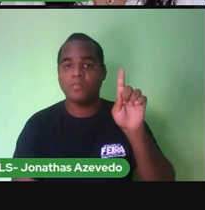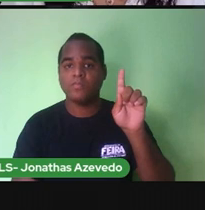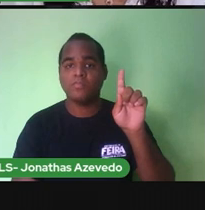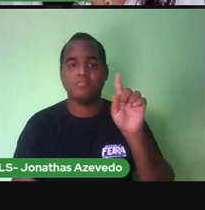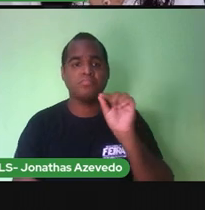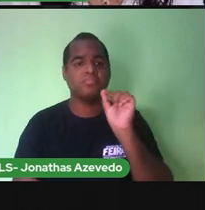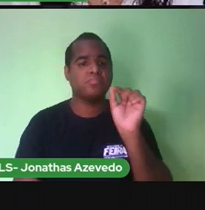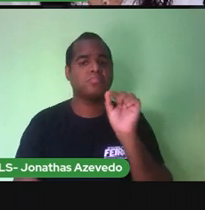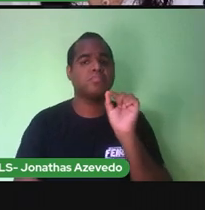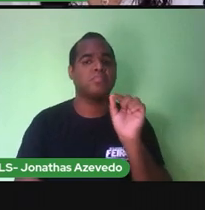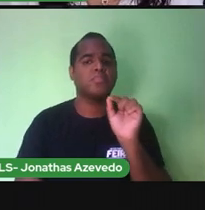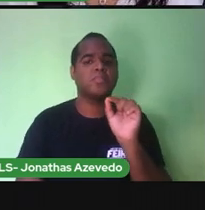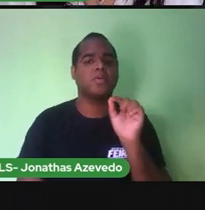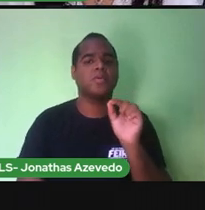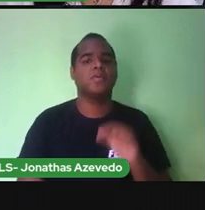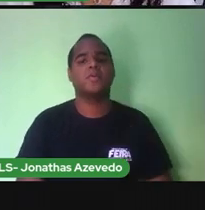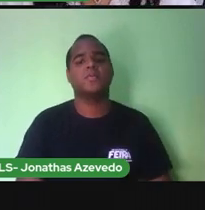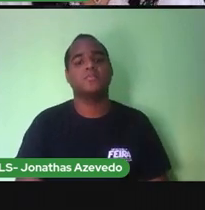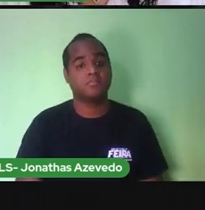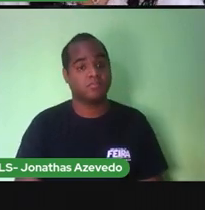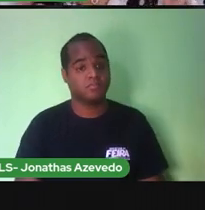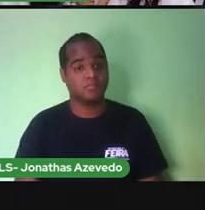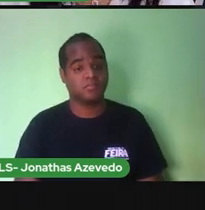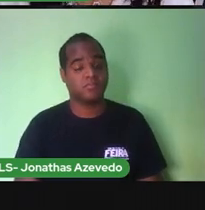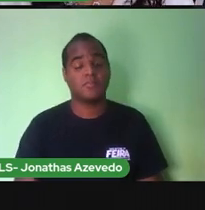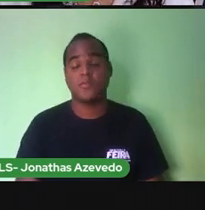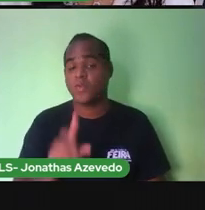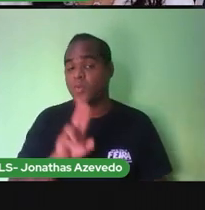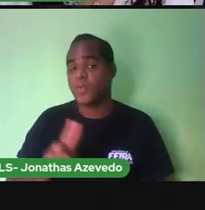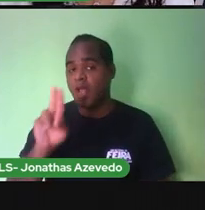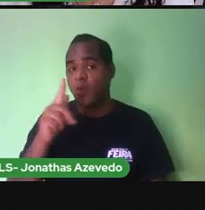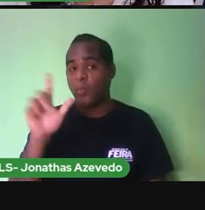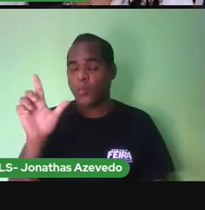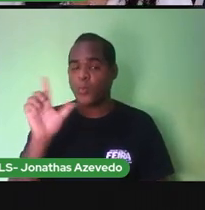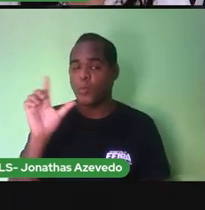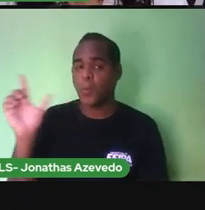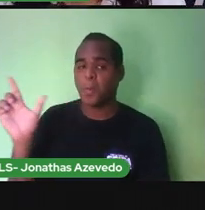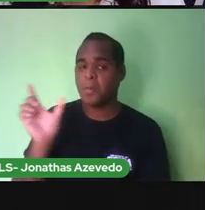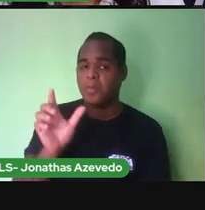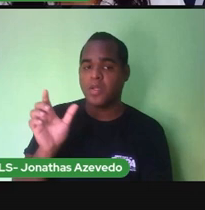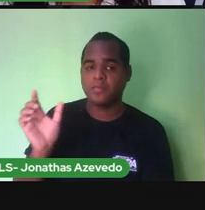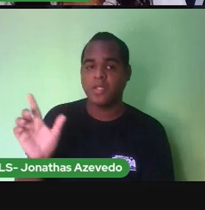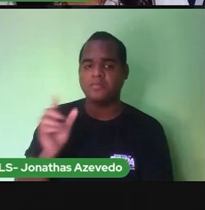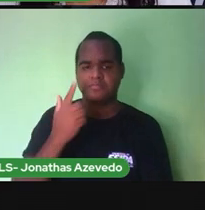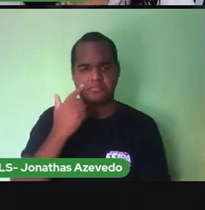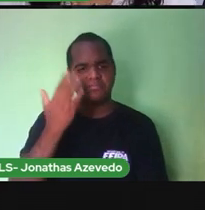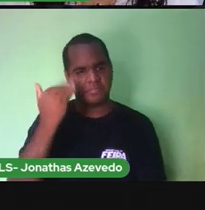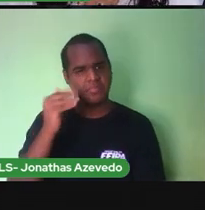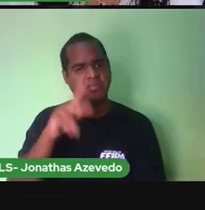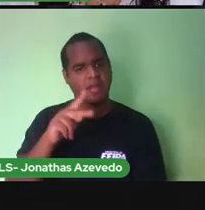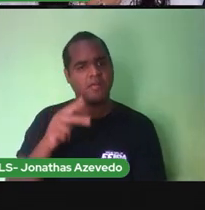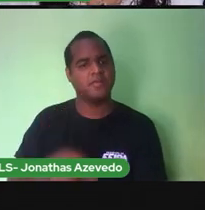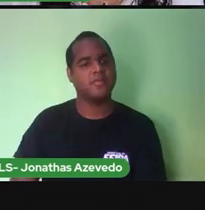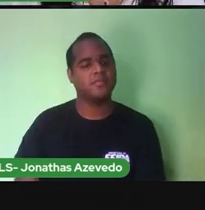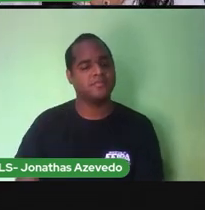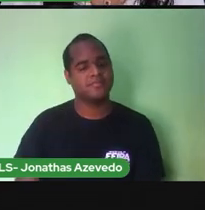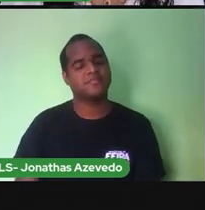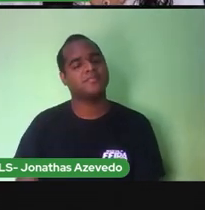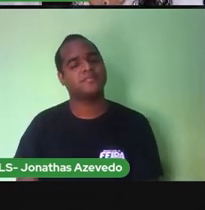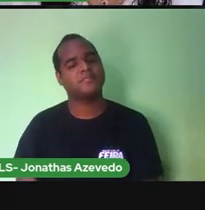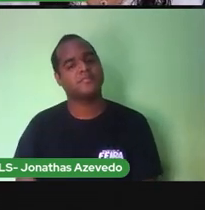nós podemos usá-la para formar outras palavras. Não é verdade? Não é bem.